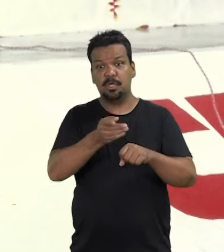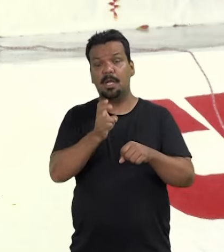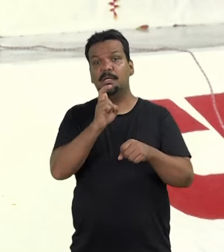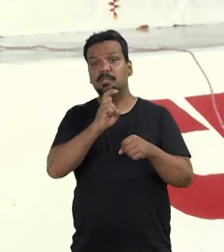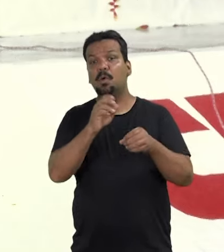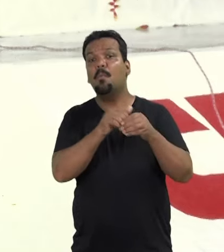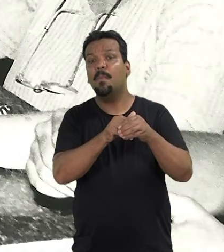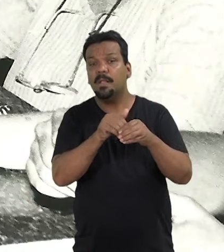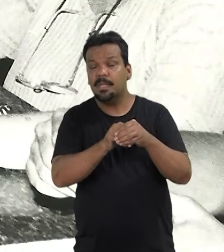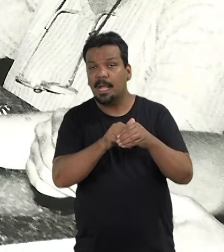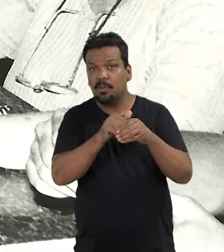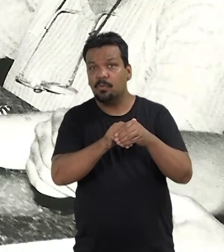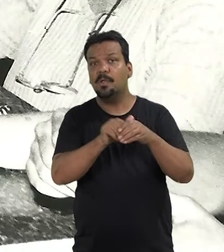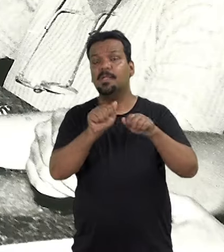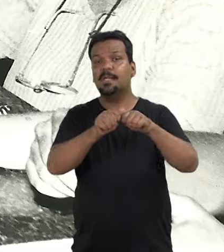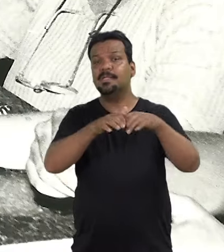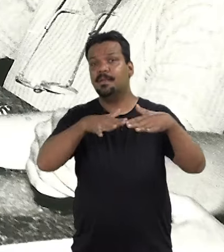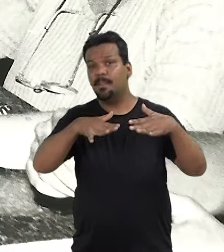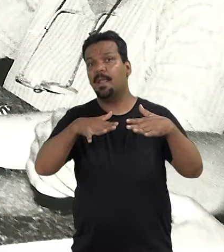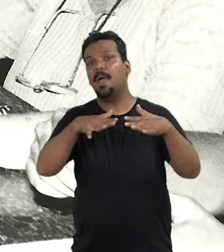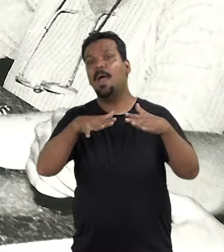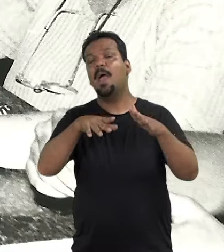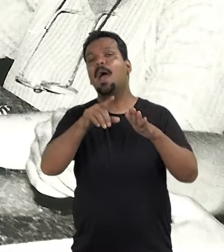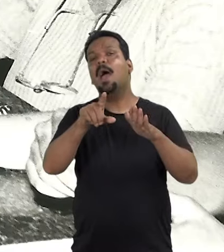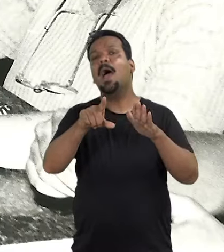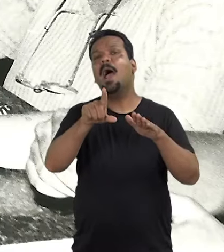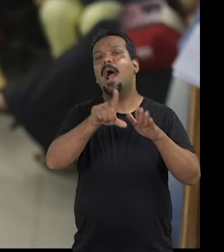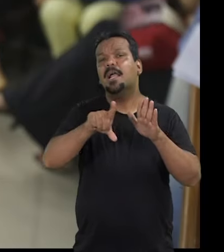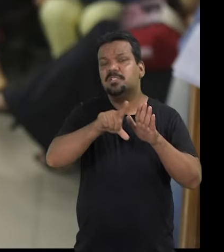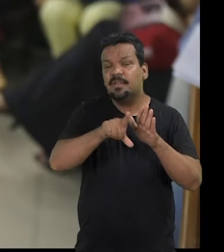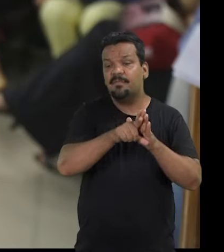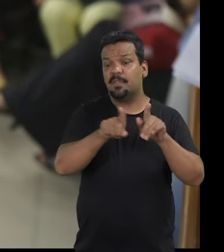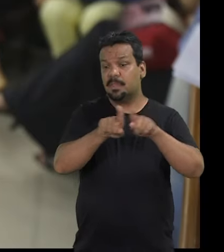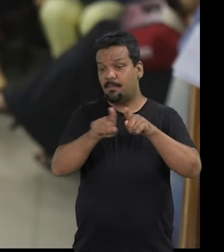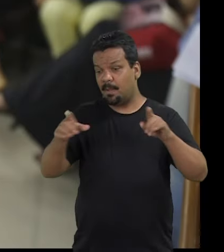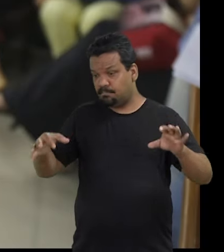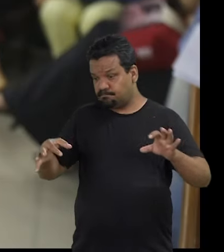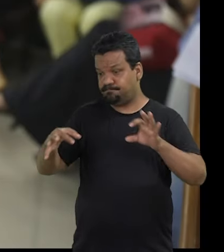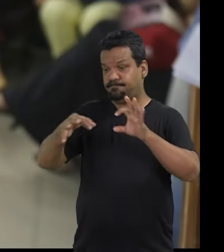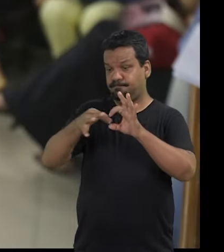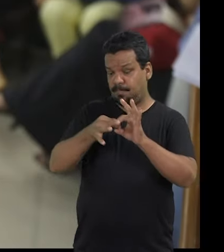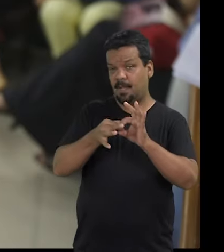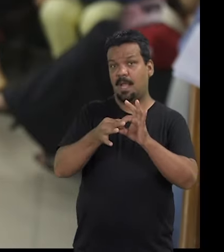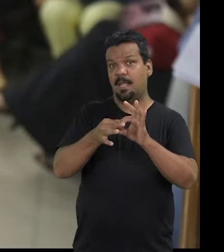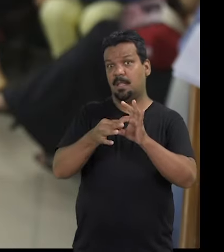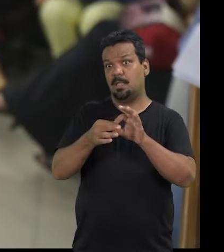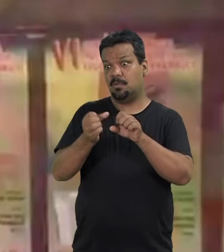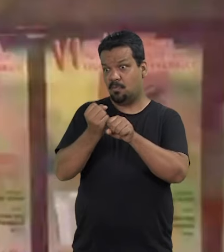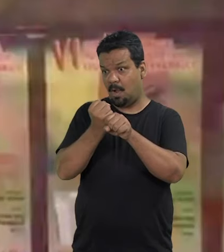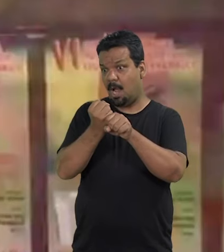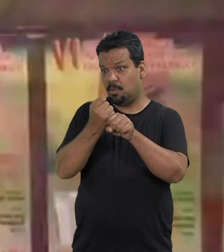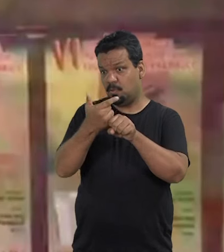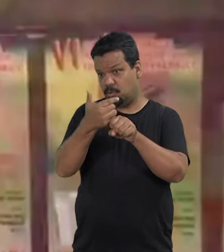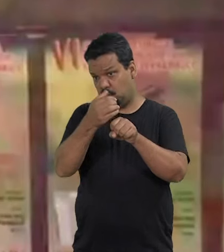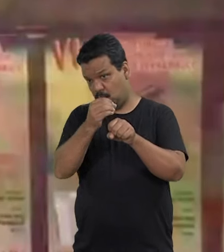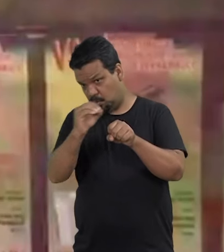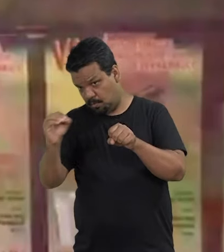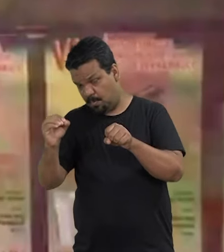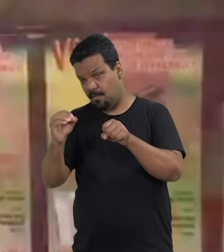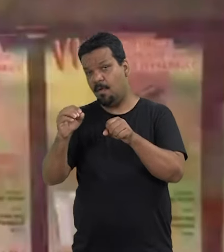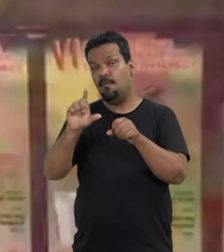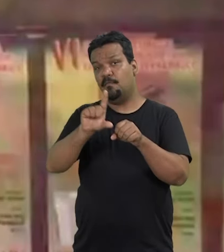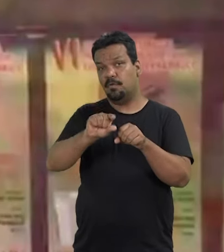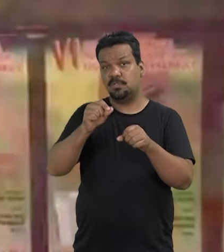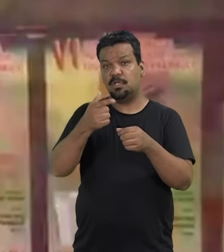cinco mandatos consecutivos na Assembleia Legislativa de Pernambuco, é filiada ao Partido dos Trabalhadores desde os anos 2000